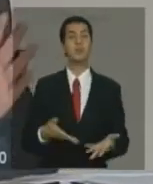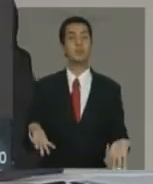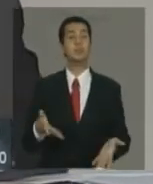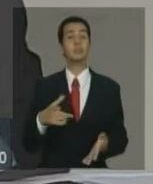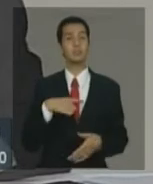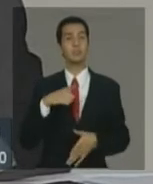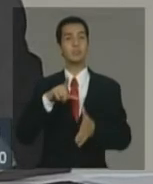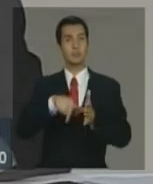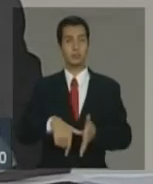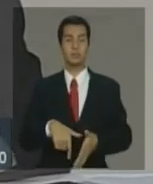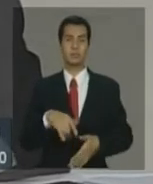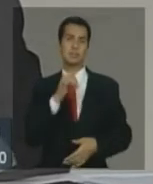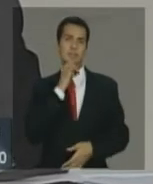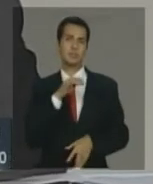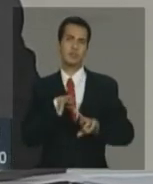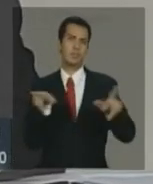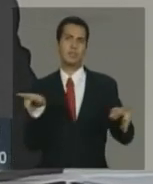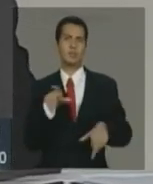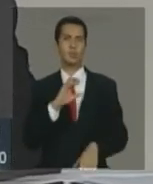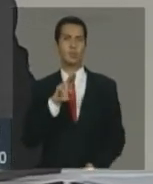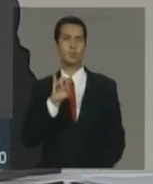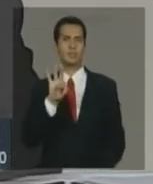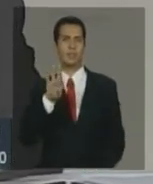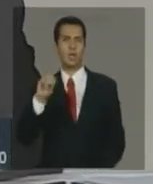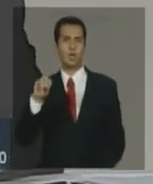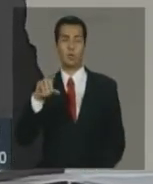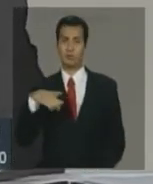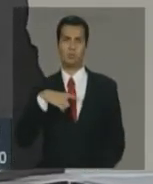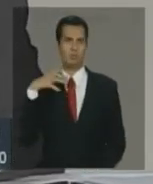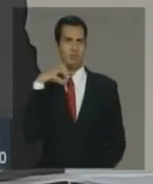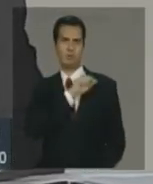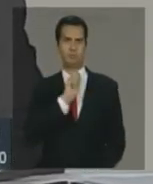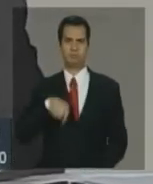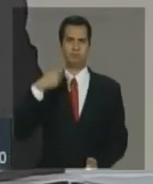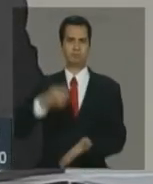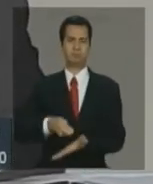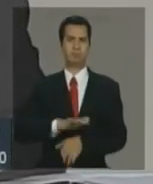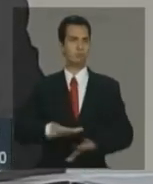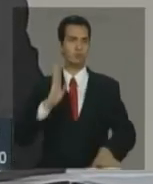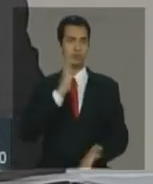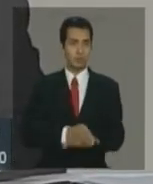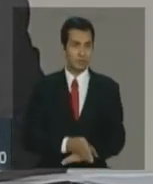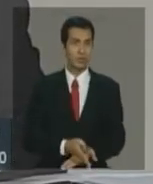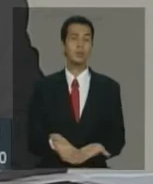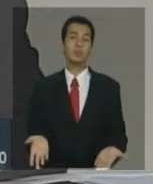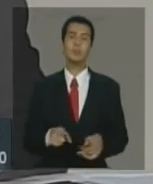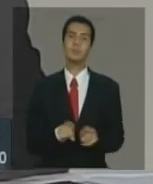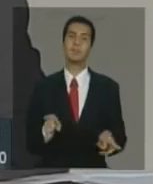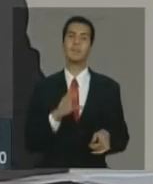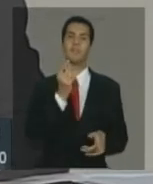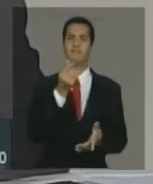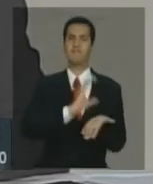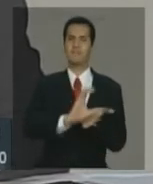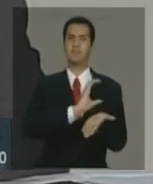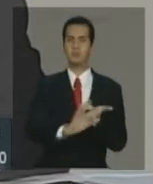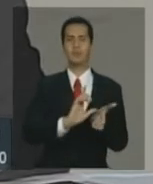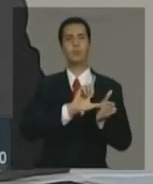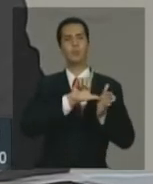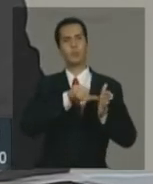de custeio, ela já aparece no mesmo mês do pagamento. Investimento, não, você tem que primeiro fazer a obra, então demora um pouco. Mas,